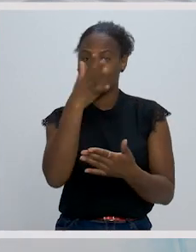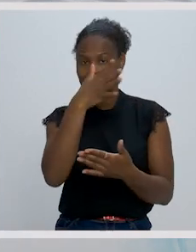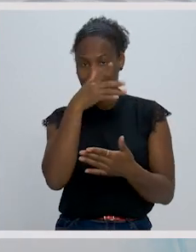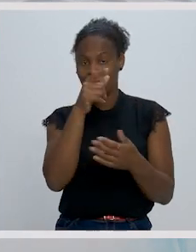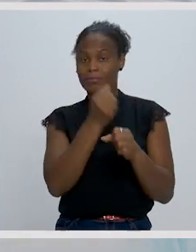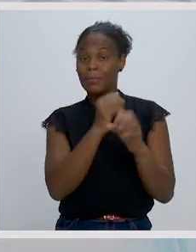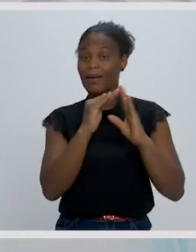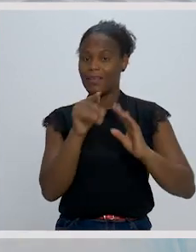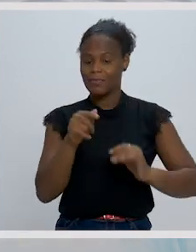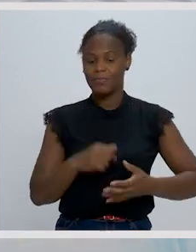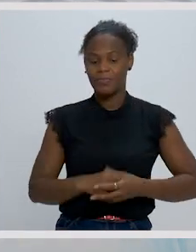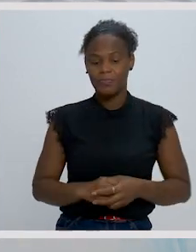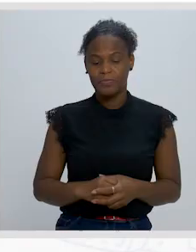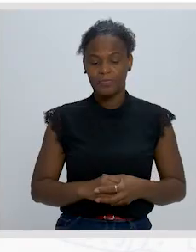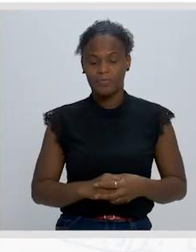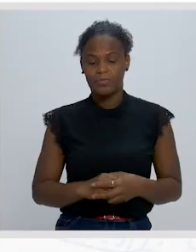proposta de atividade.